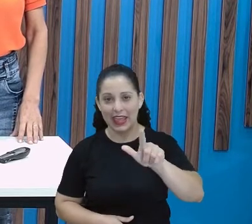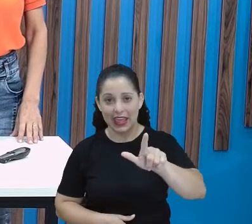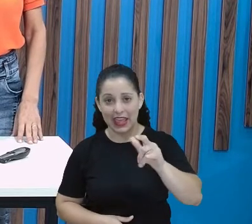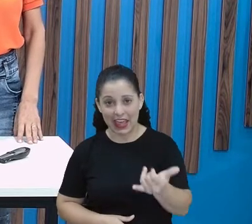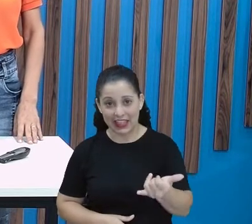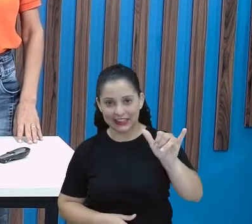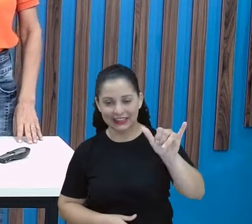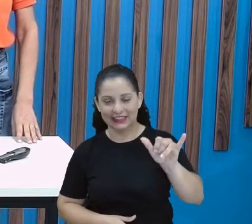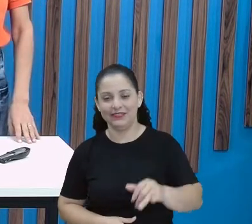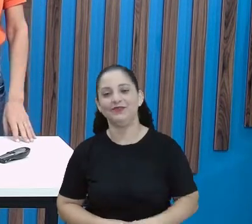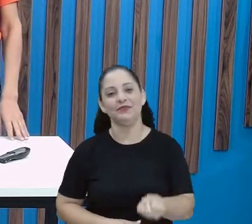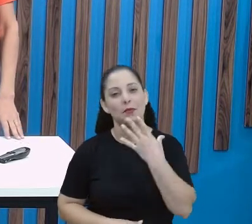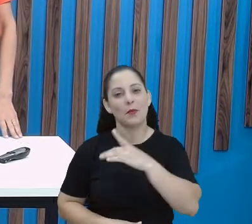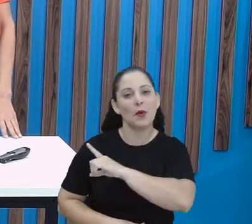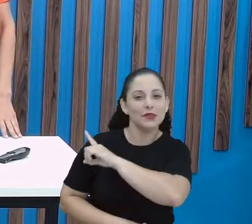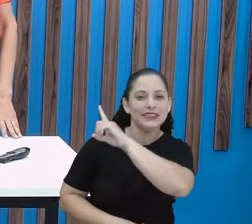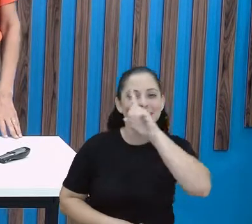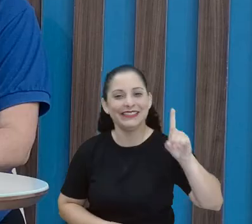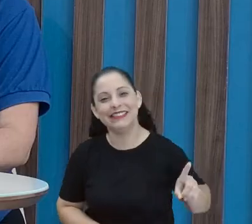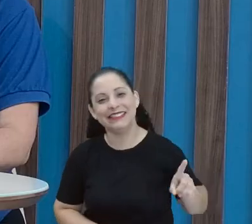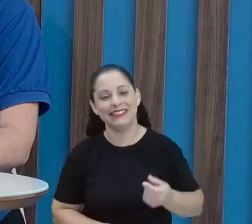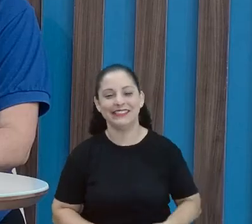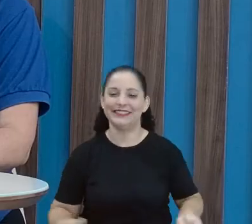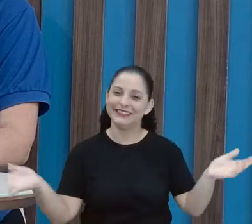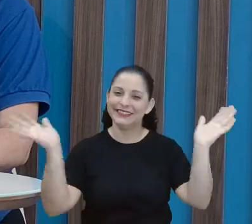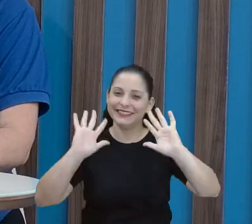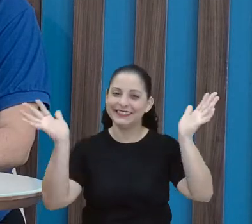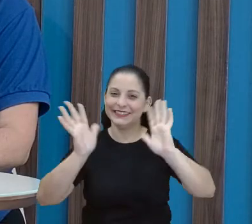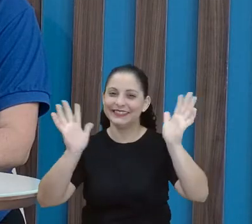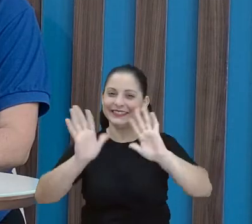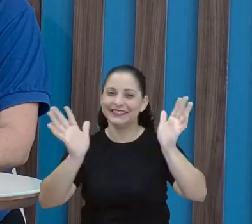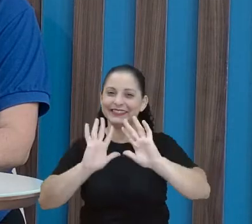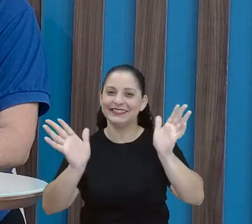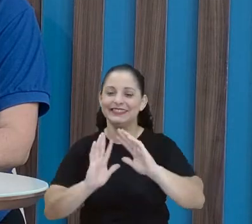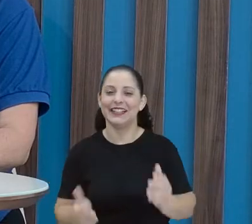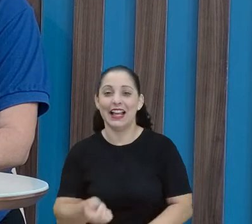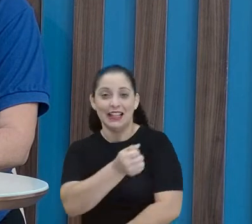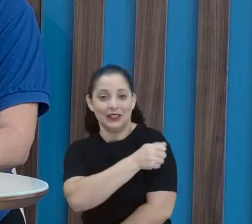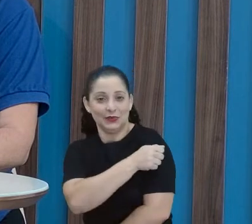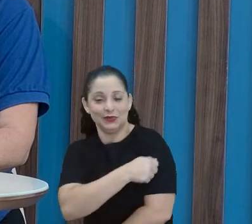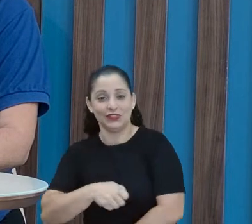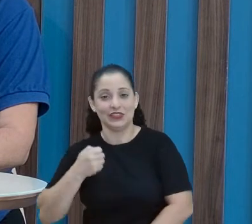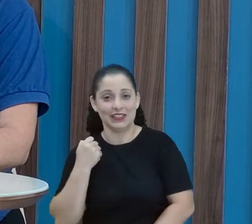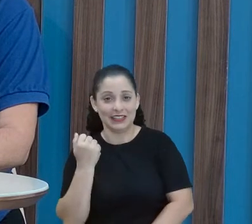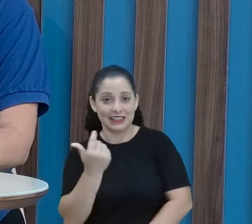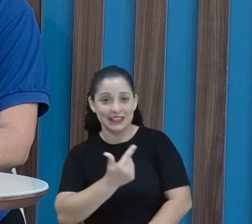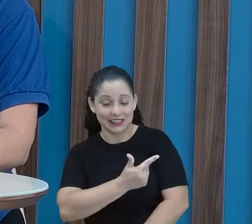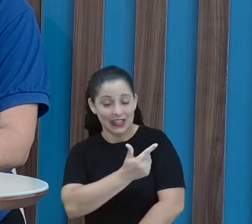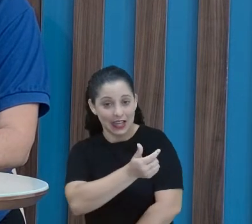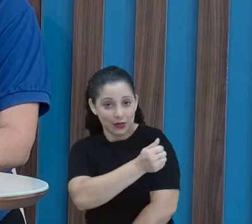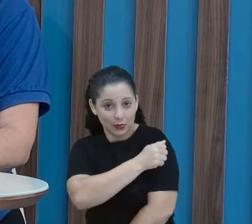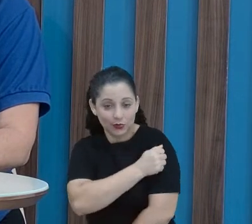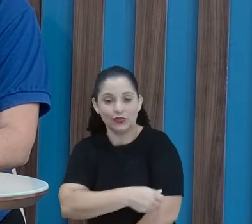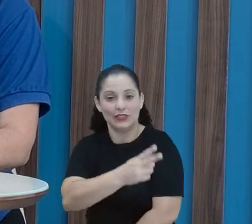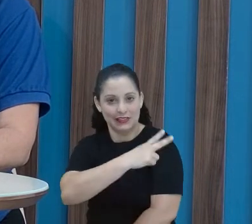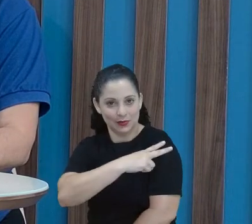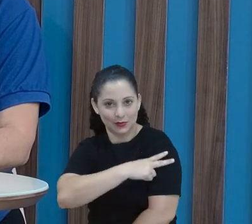Graciele. Bom dia, professora Eli! Olá, estudantes do segundo ano! Bom dia, professora Esté!